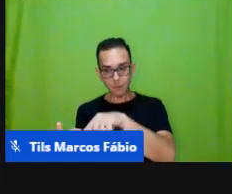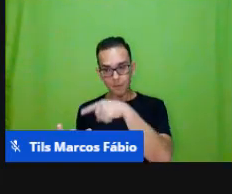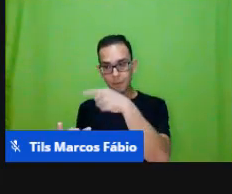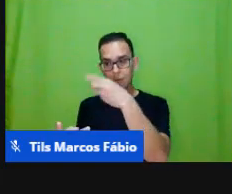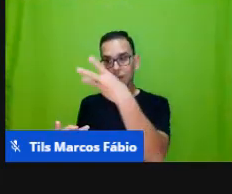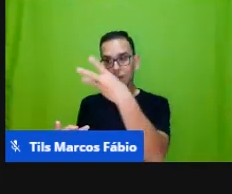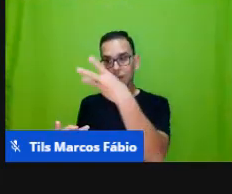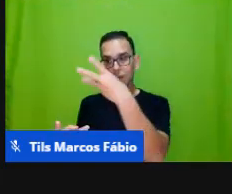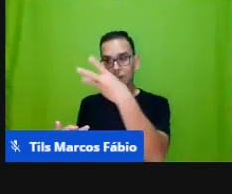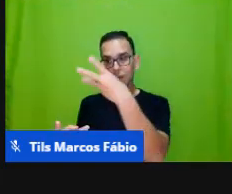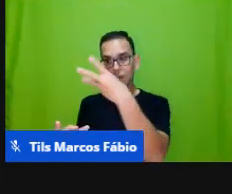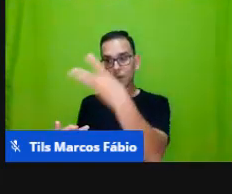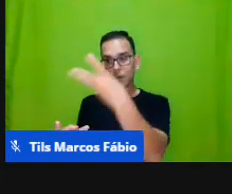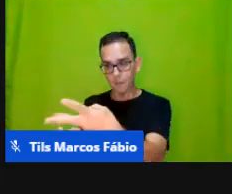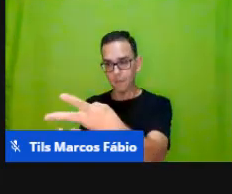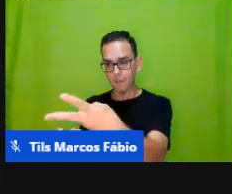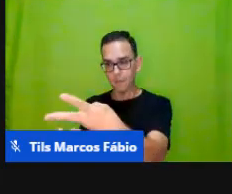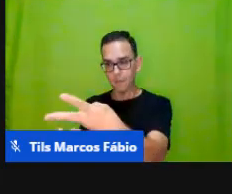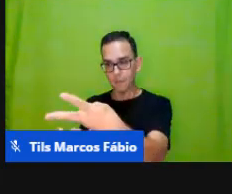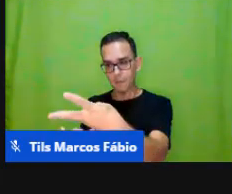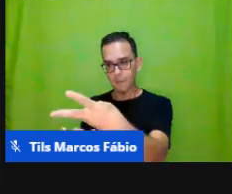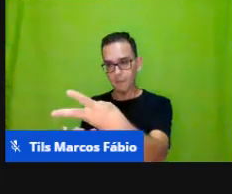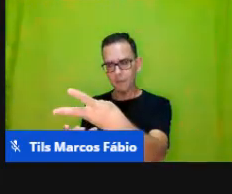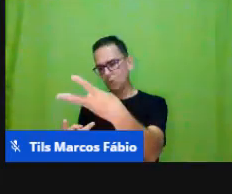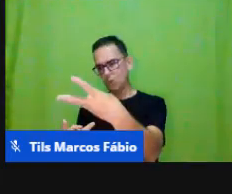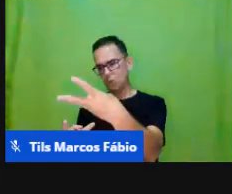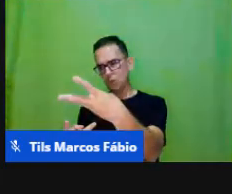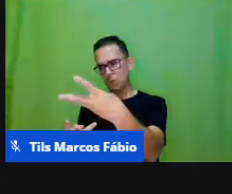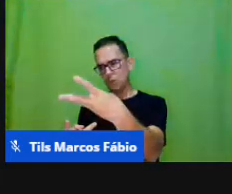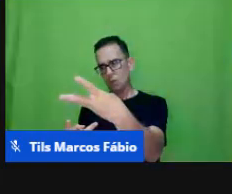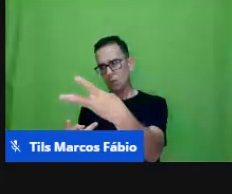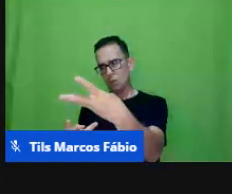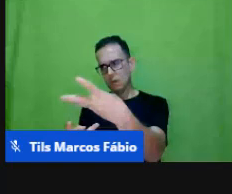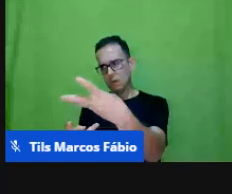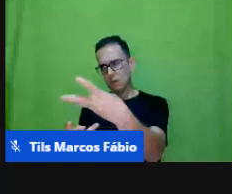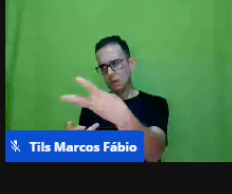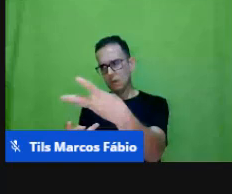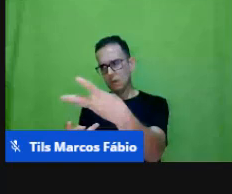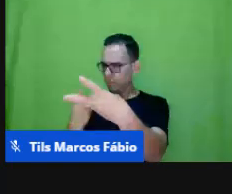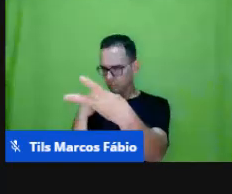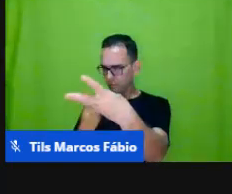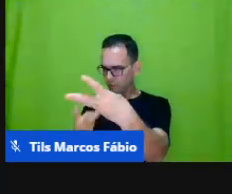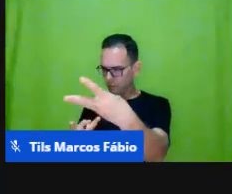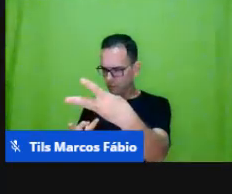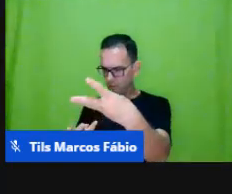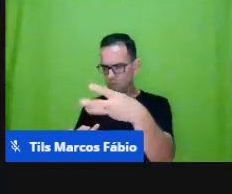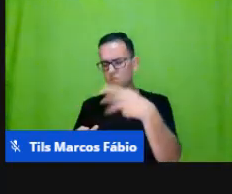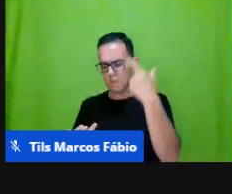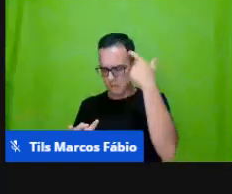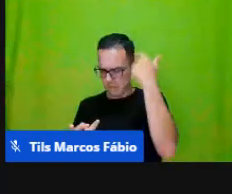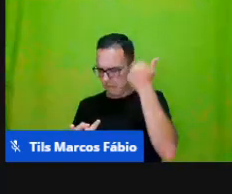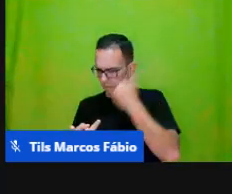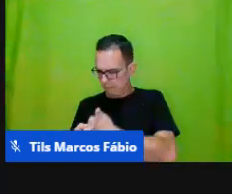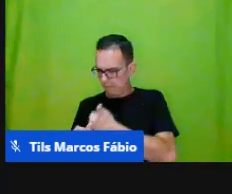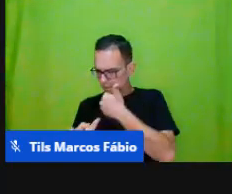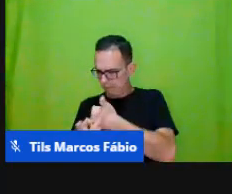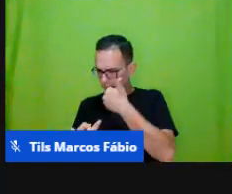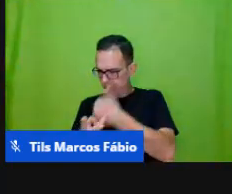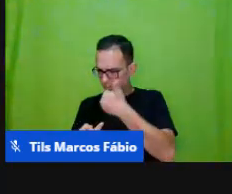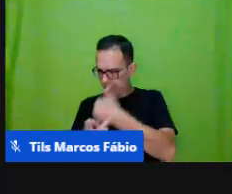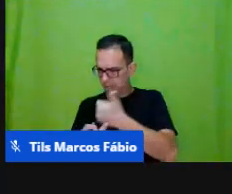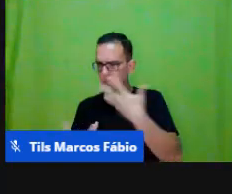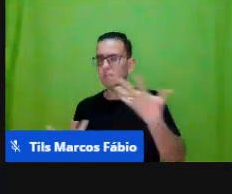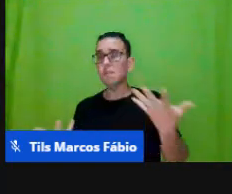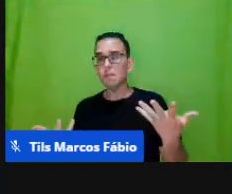novo ele não vai ter um número três para ele procurar como foi a lógica da primeira jogada dele entendem